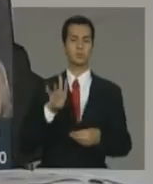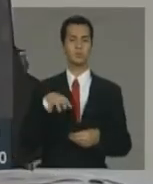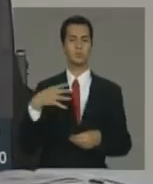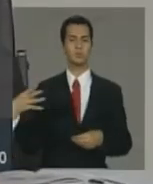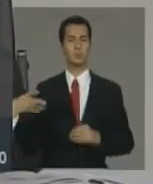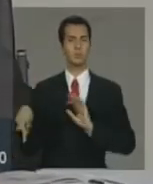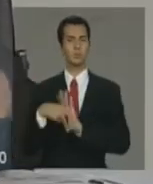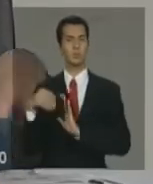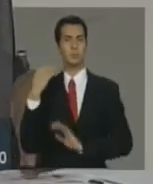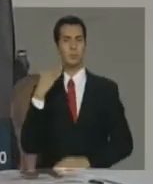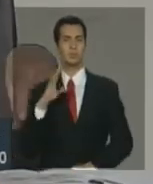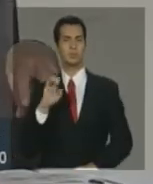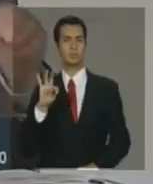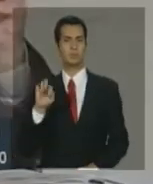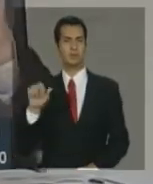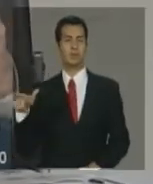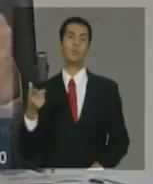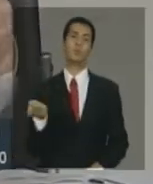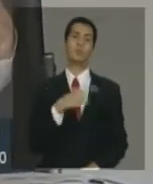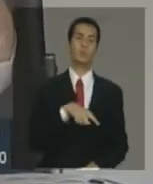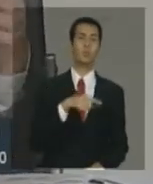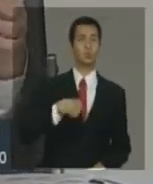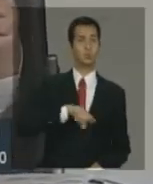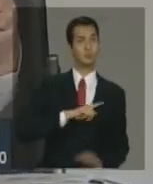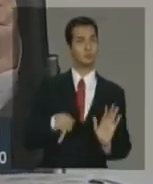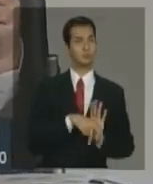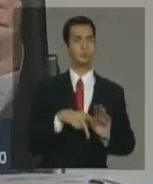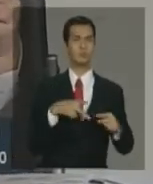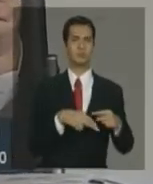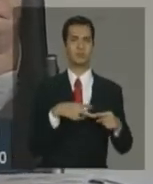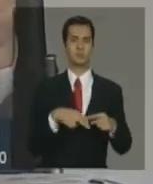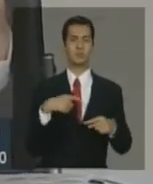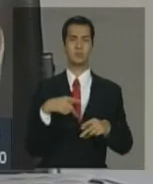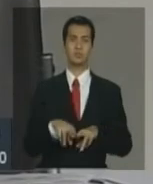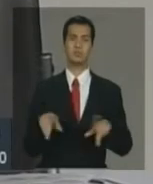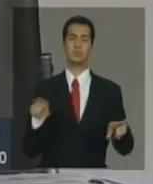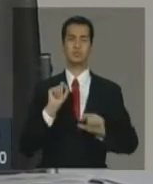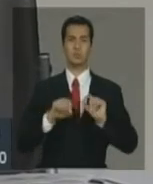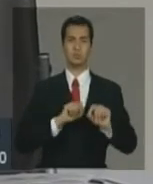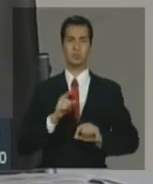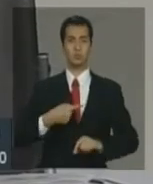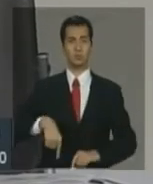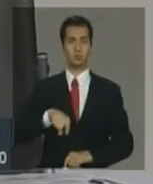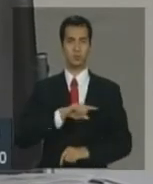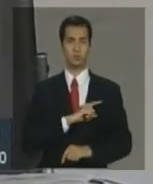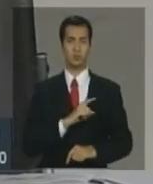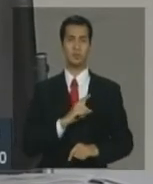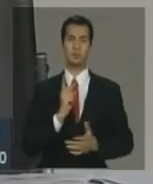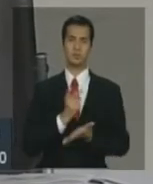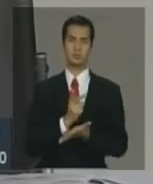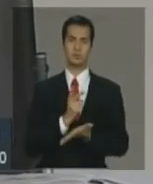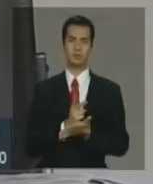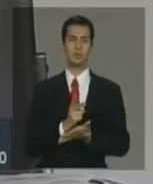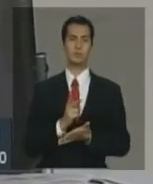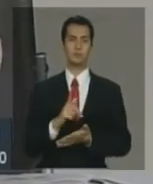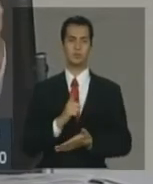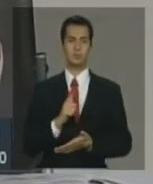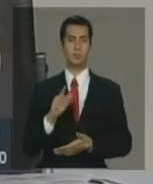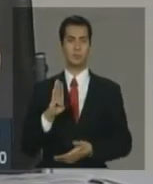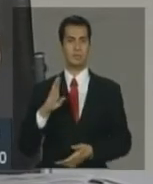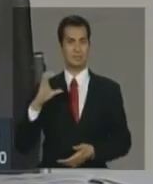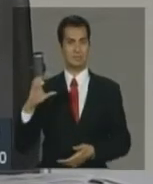existe mais de uma diferença. Uma das diferenças, às vezes, da confusão, é que nós encadeamos a série do Banco Central